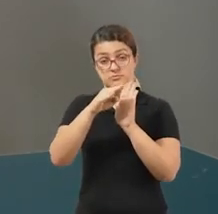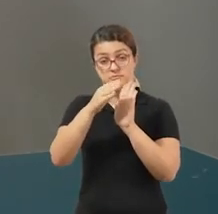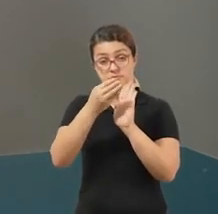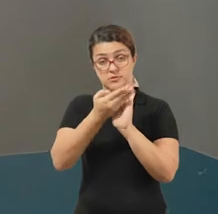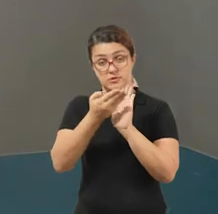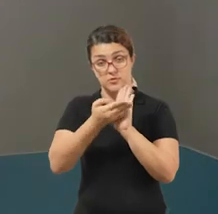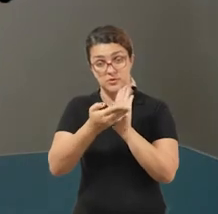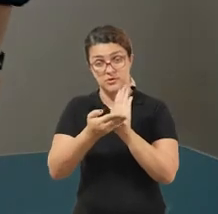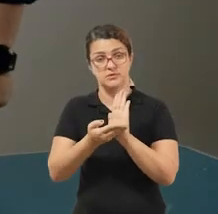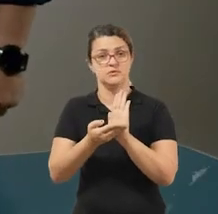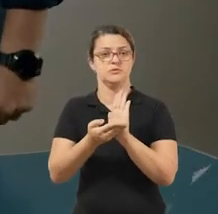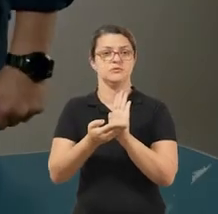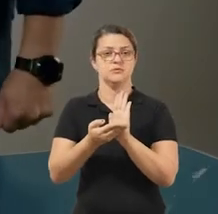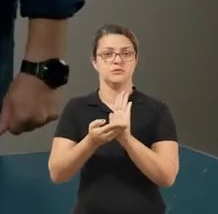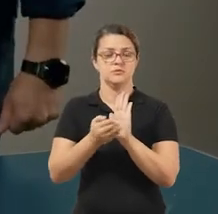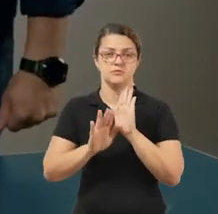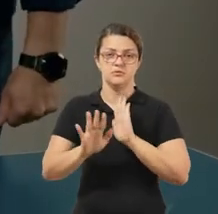conta errada.